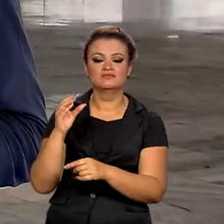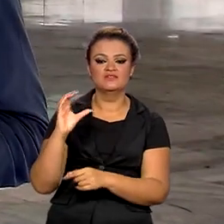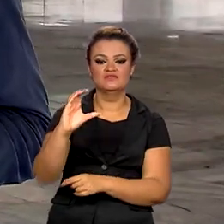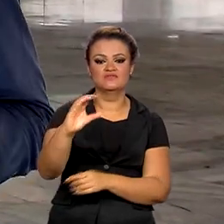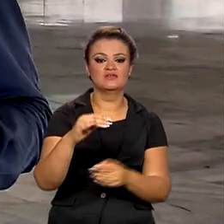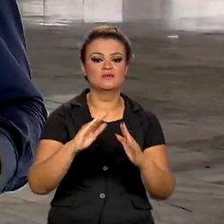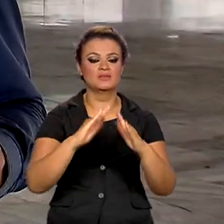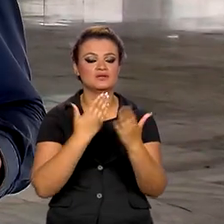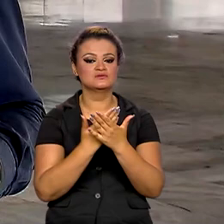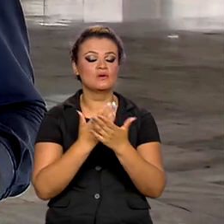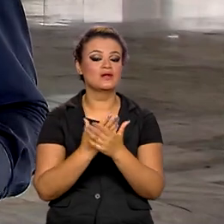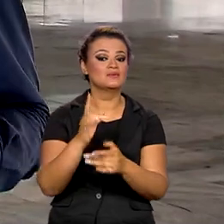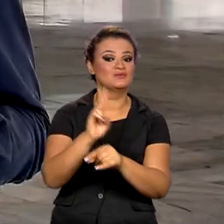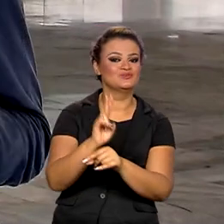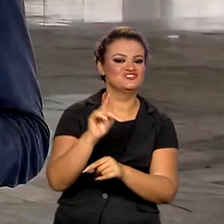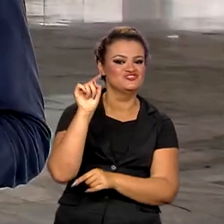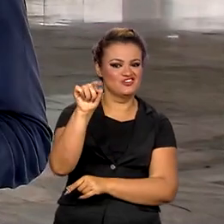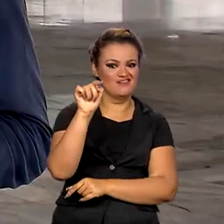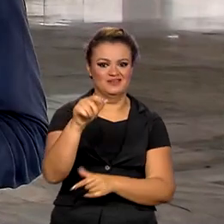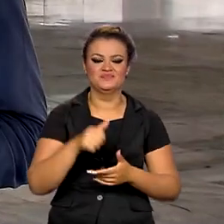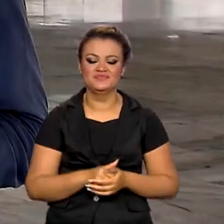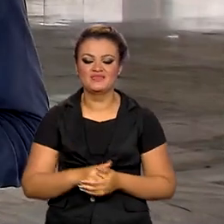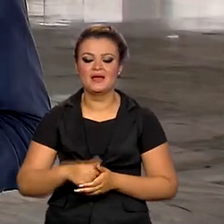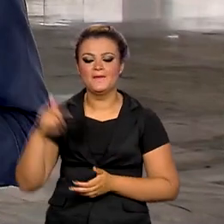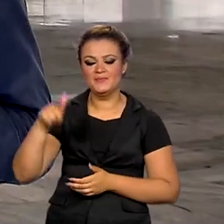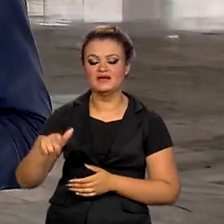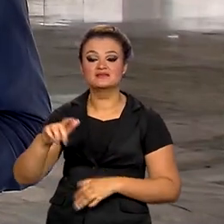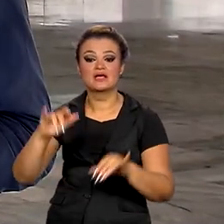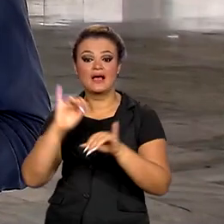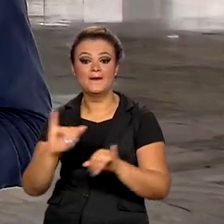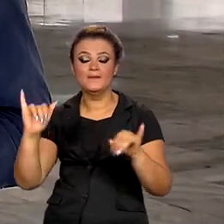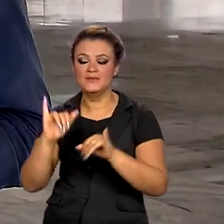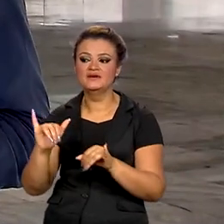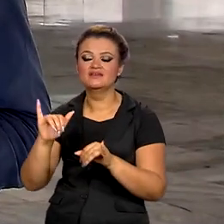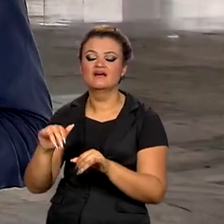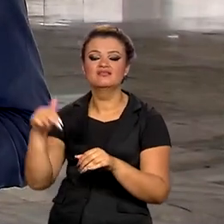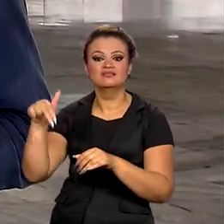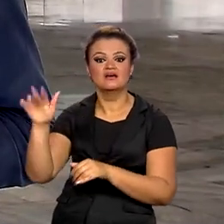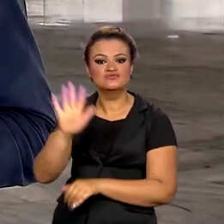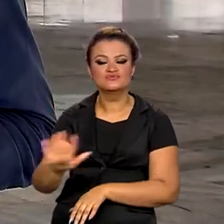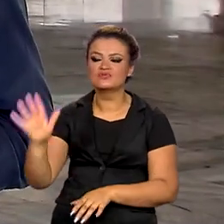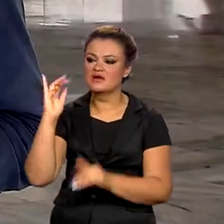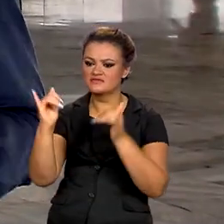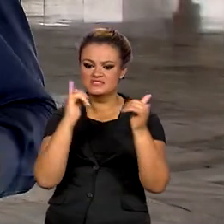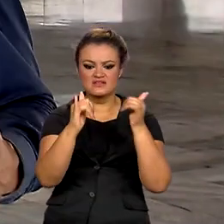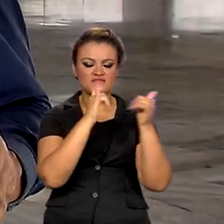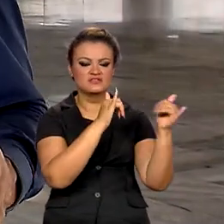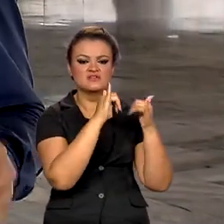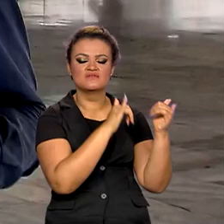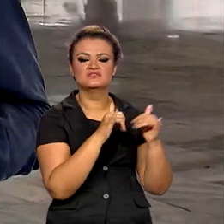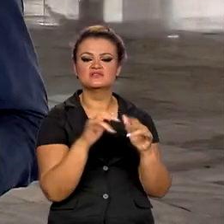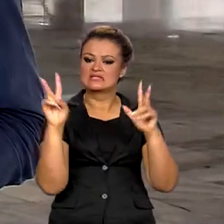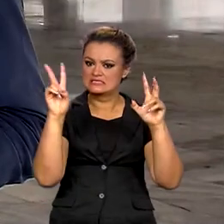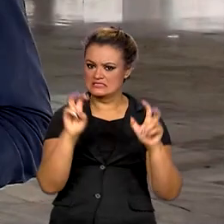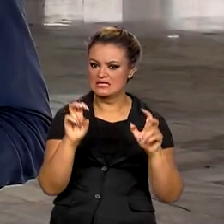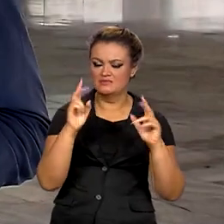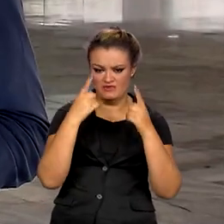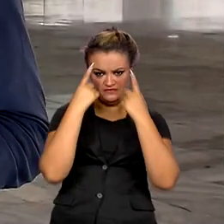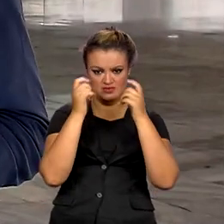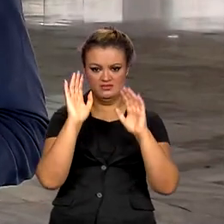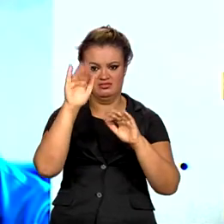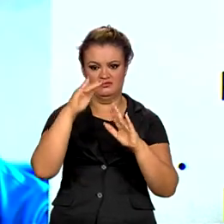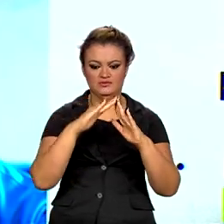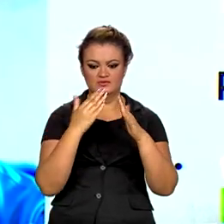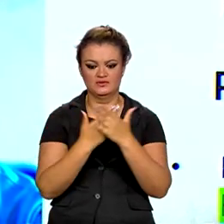escolar. Outra medida é a veiculação de uma campanha nacional nos meios de comunicação para tratar da violência nas